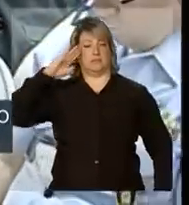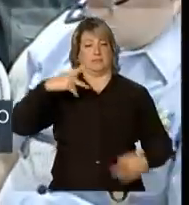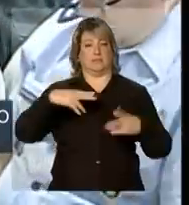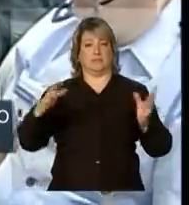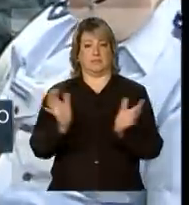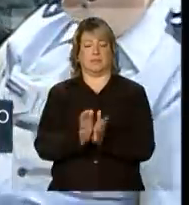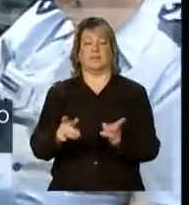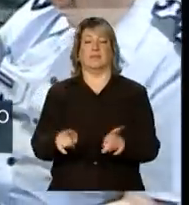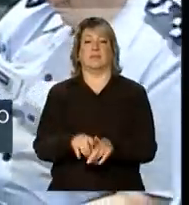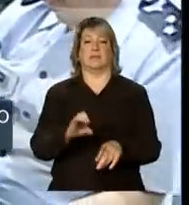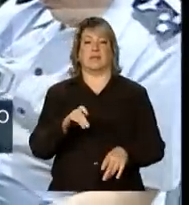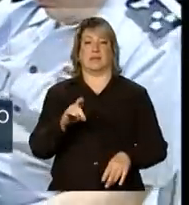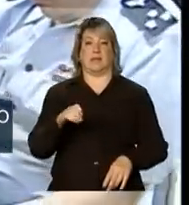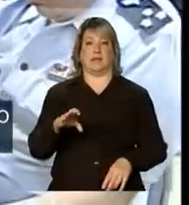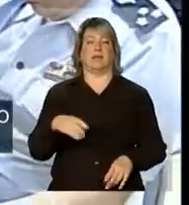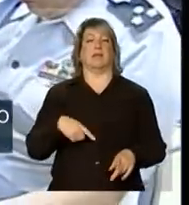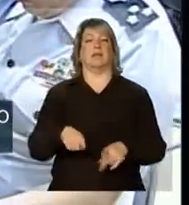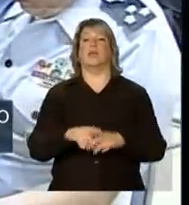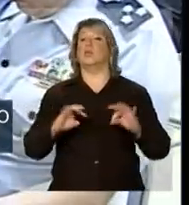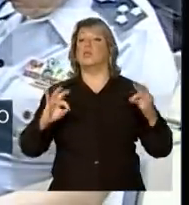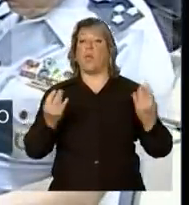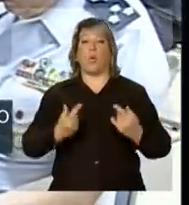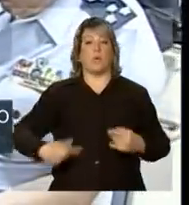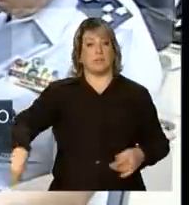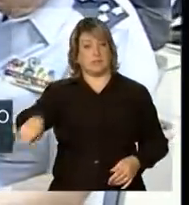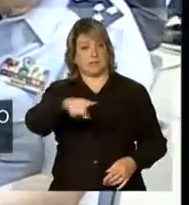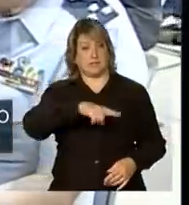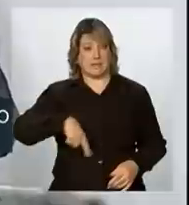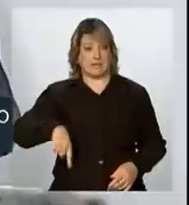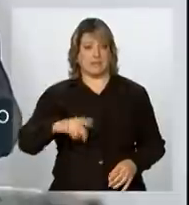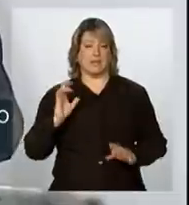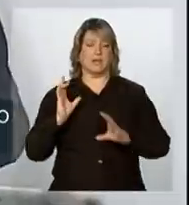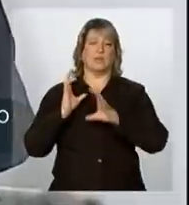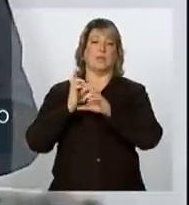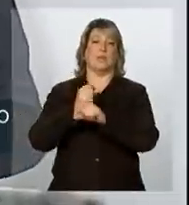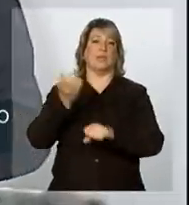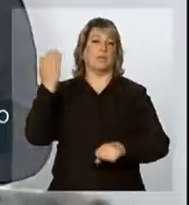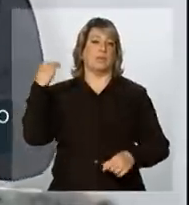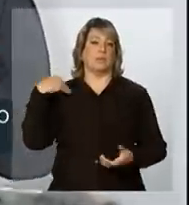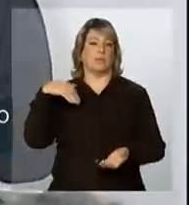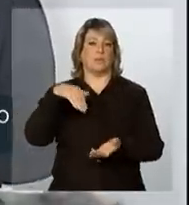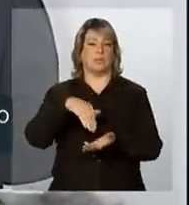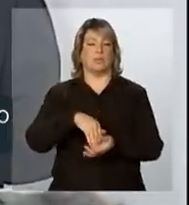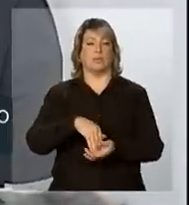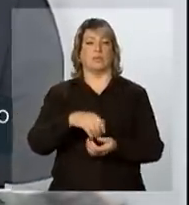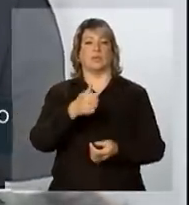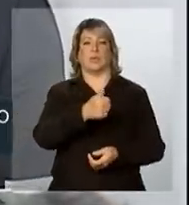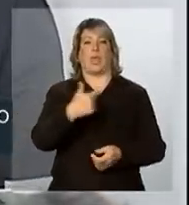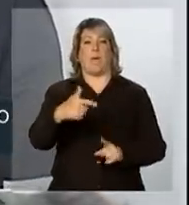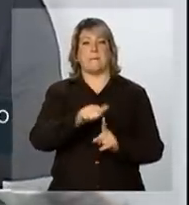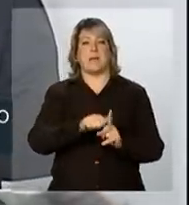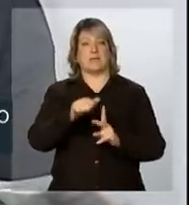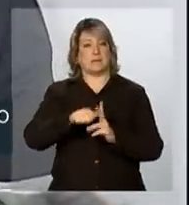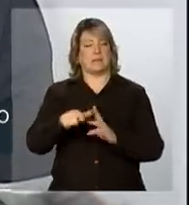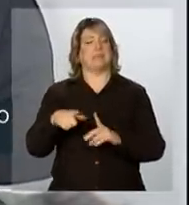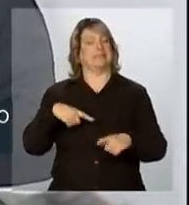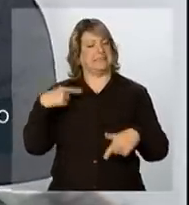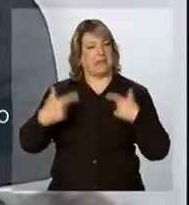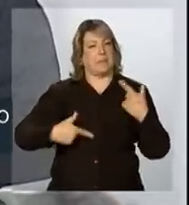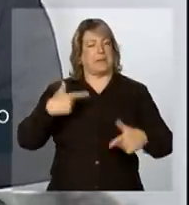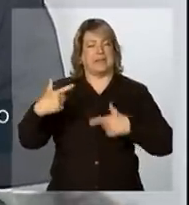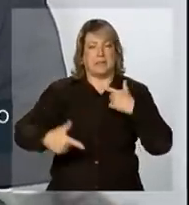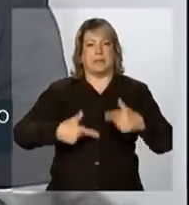nossa SEDEC. Todos esses órgãos, ao longo desses últimos 12 meses, têm buscado